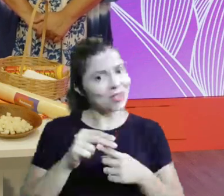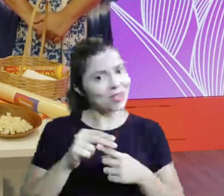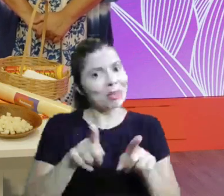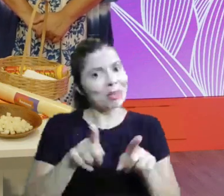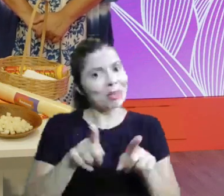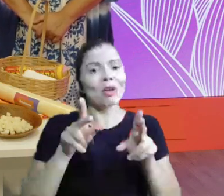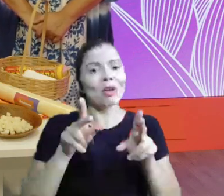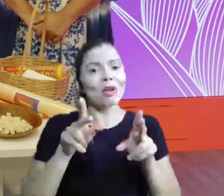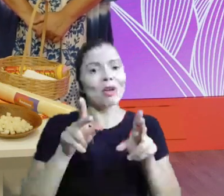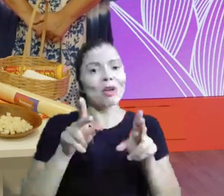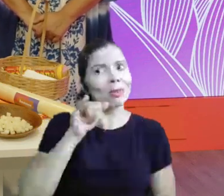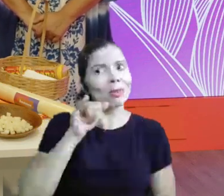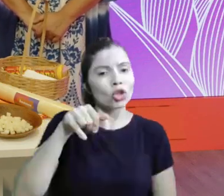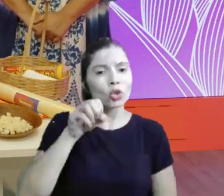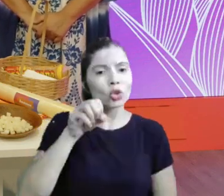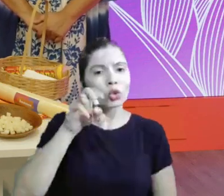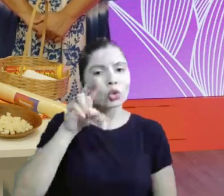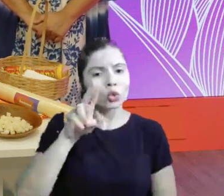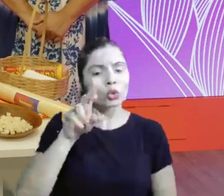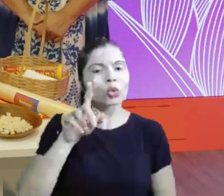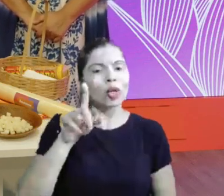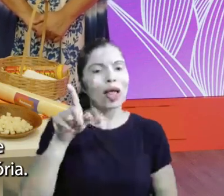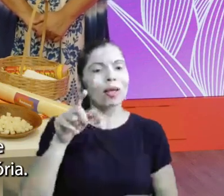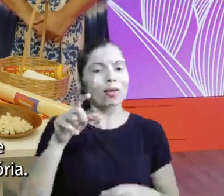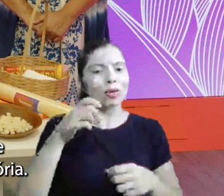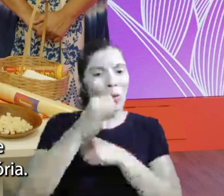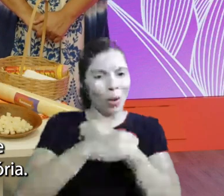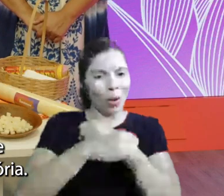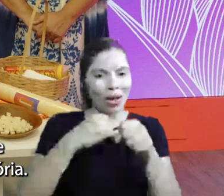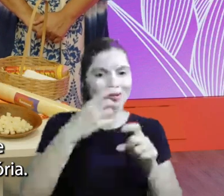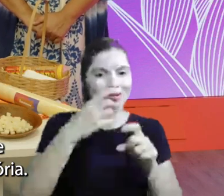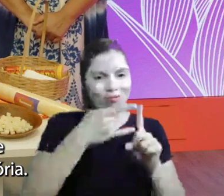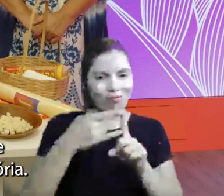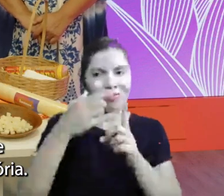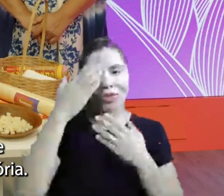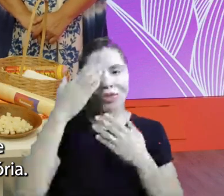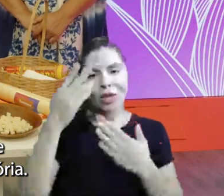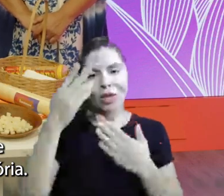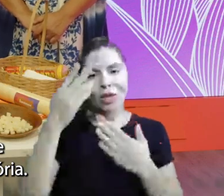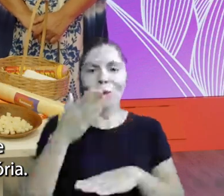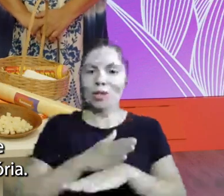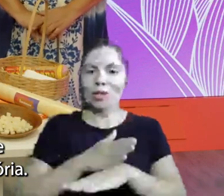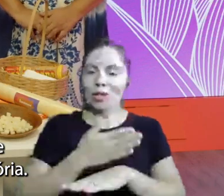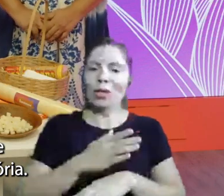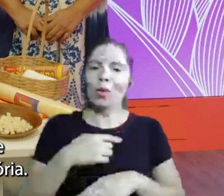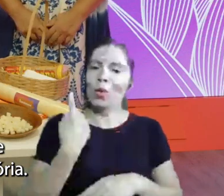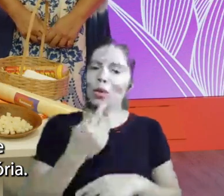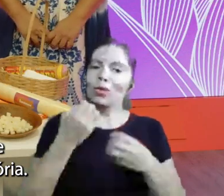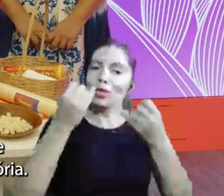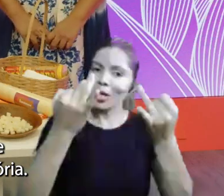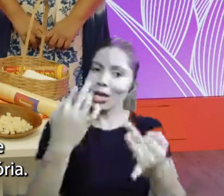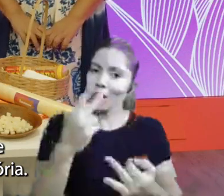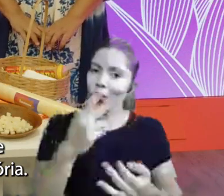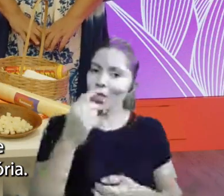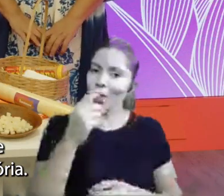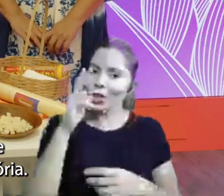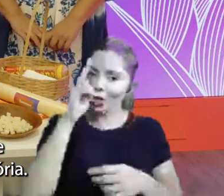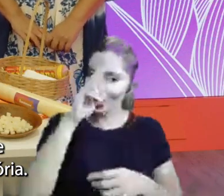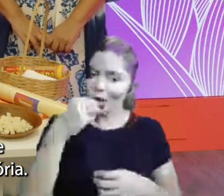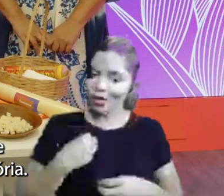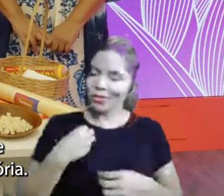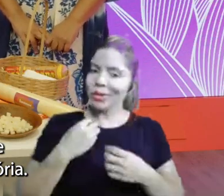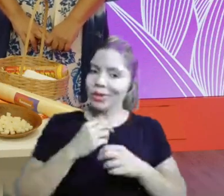Lili e com a Ju que está online Obrigado Ju pela sua participação e a gente também contar aqui a sua história